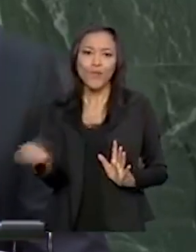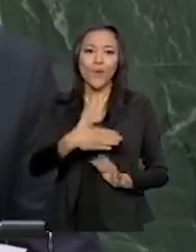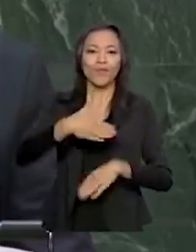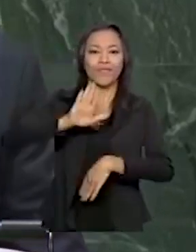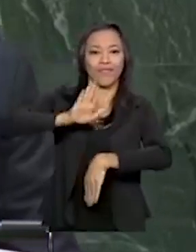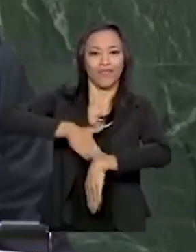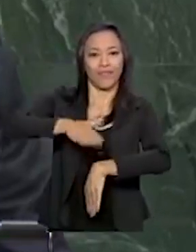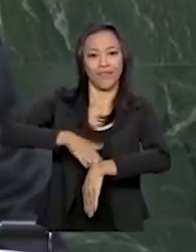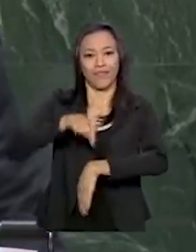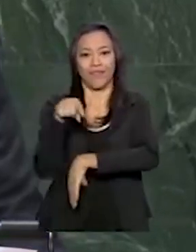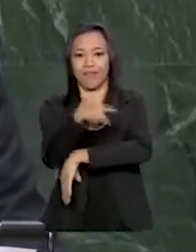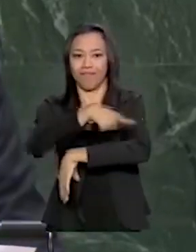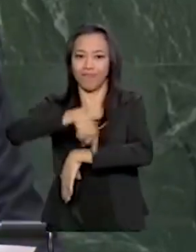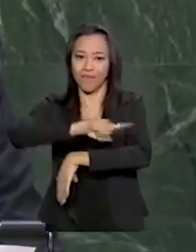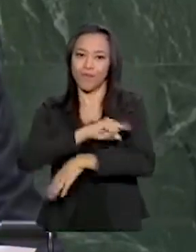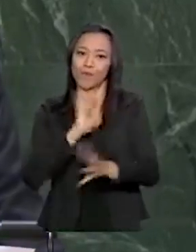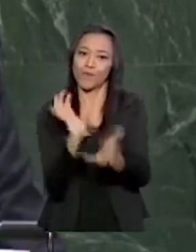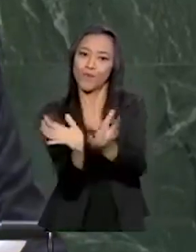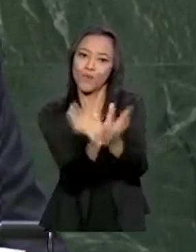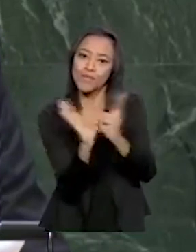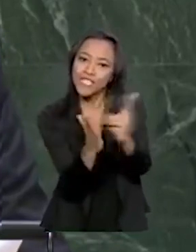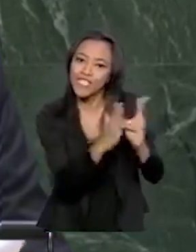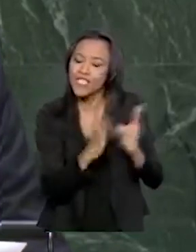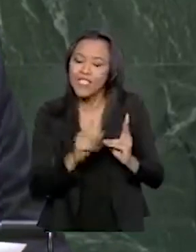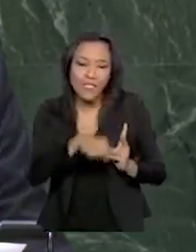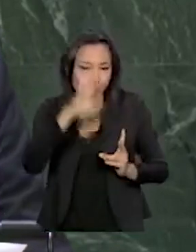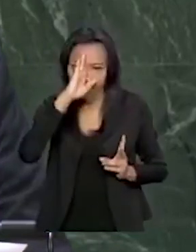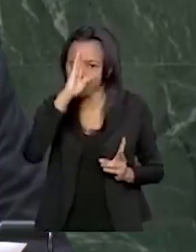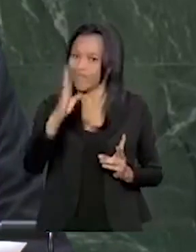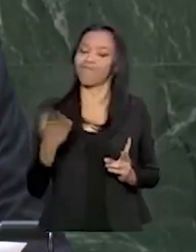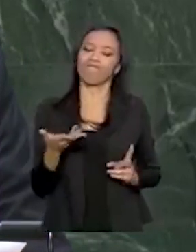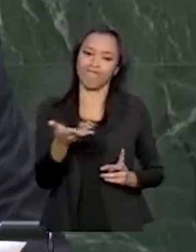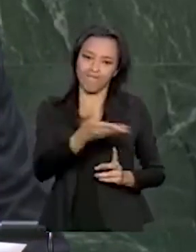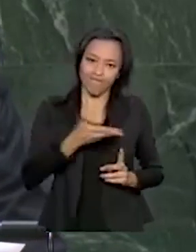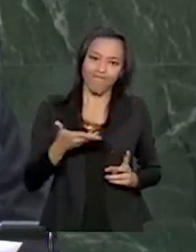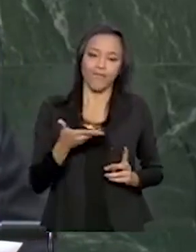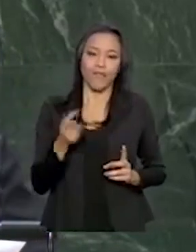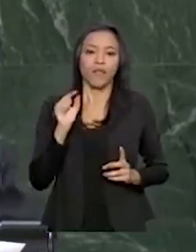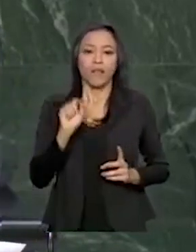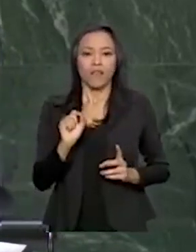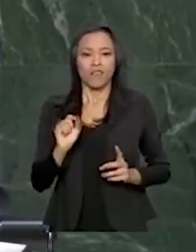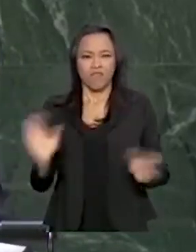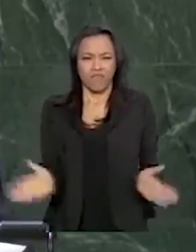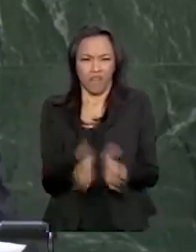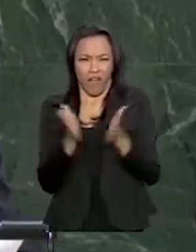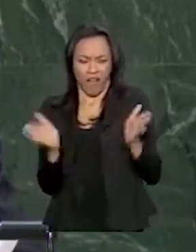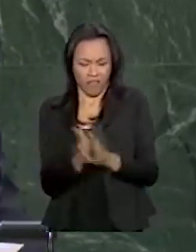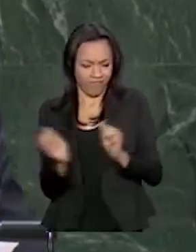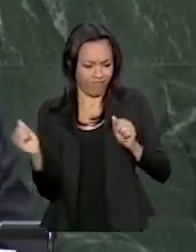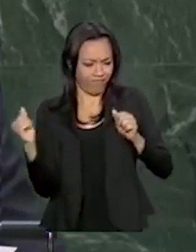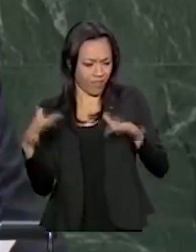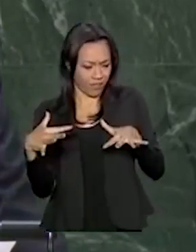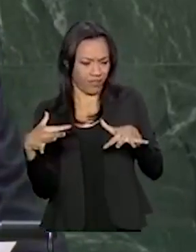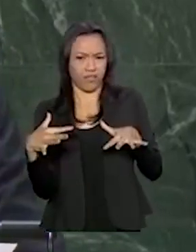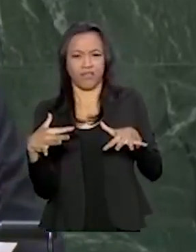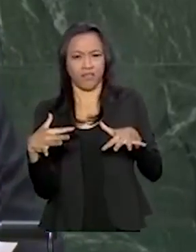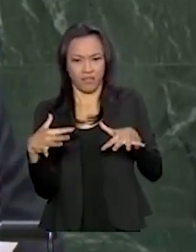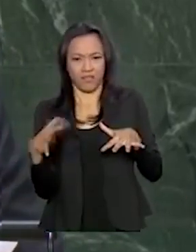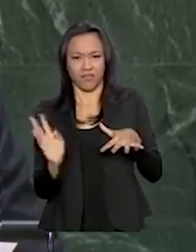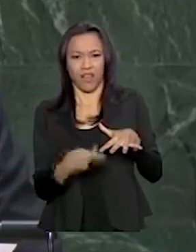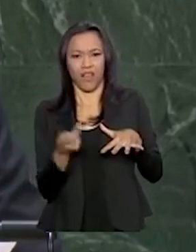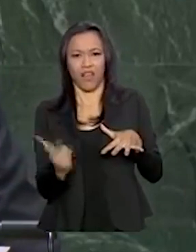tempo para as comunidades indígenas é fundamental. A situação de extrema pobreza, em que se encontram,